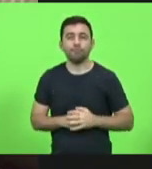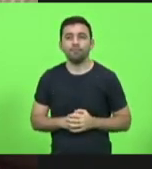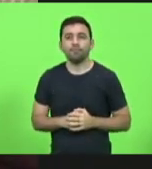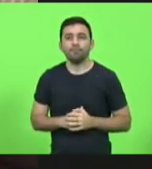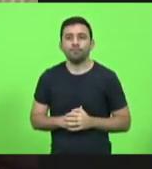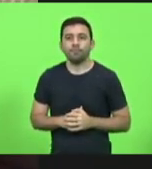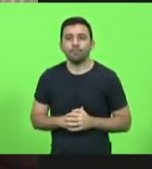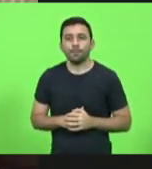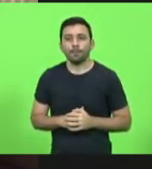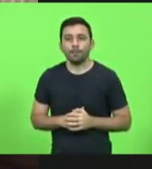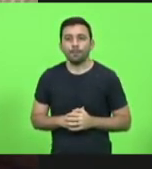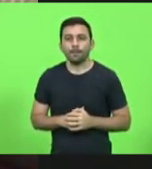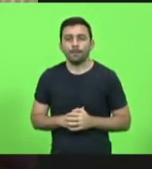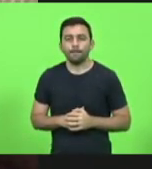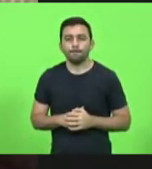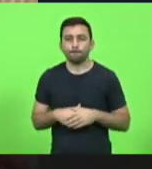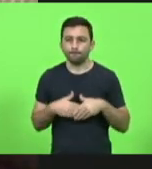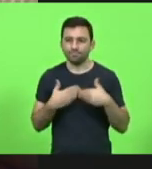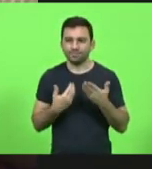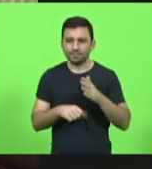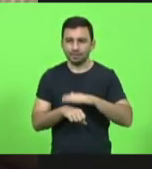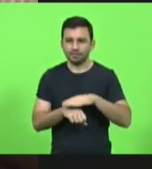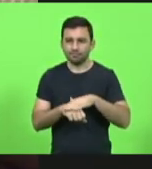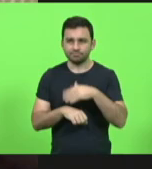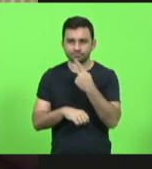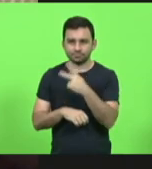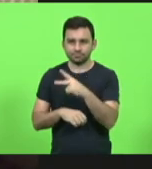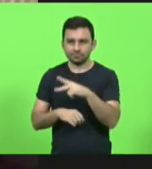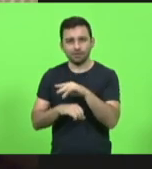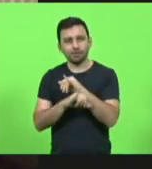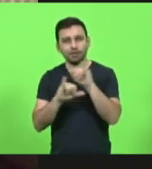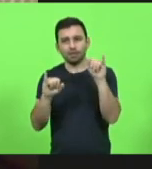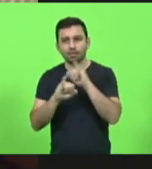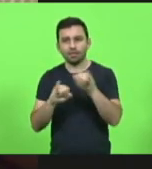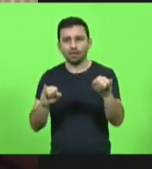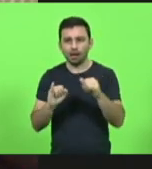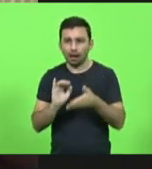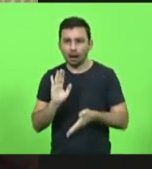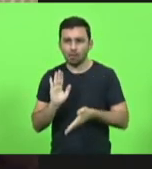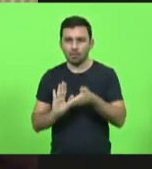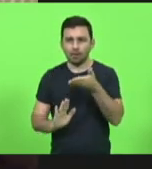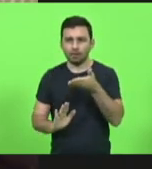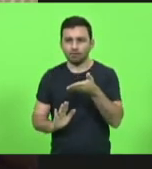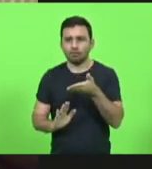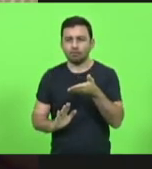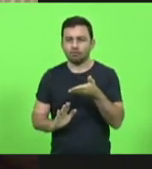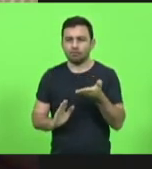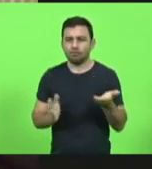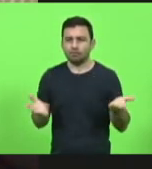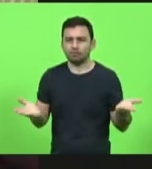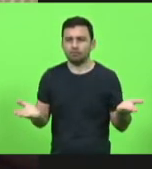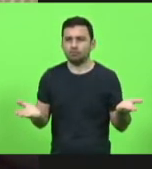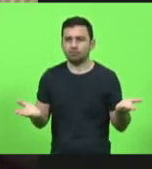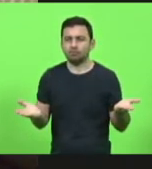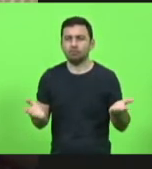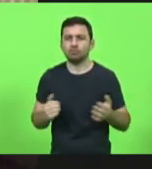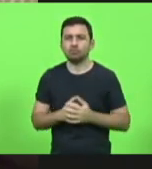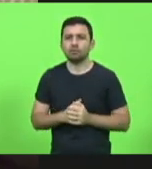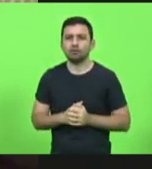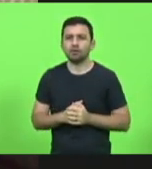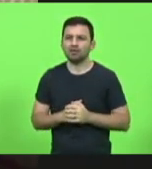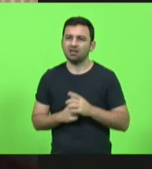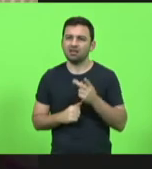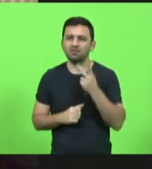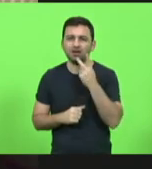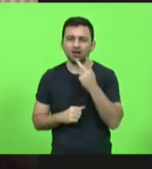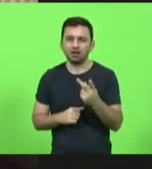Porque da forma como ele está fazendo o anúncio do aumento, primeiro, ele está fazendo de uma